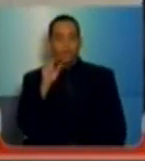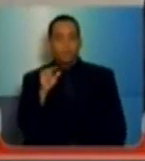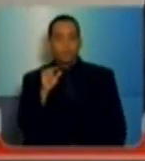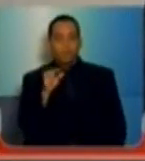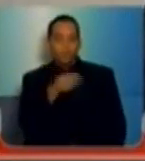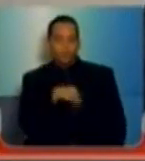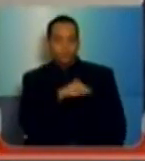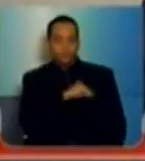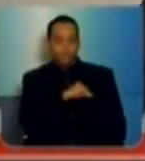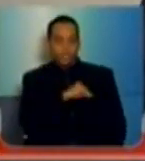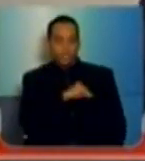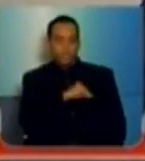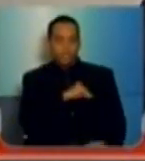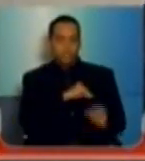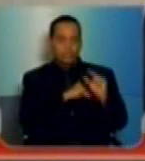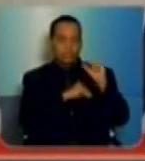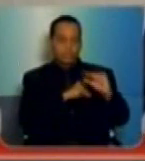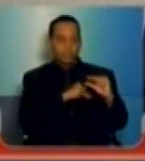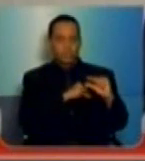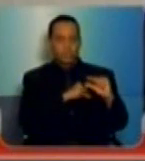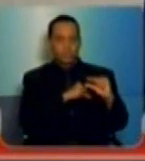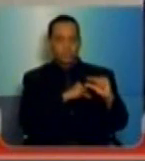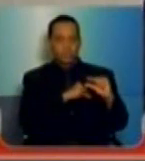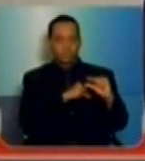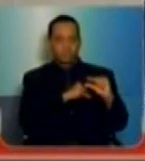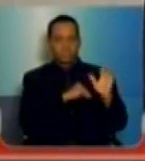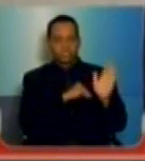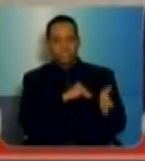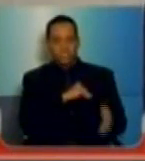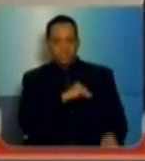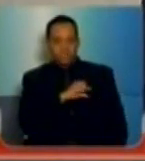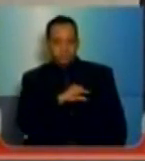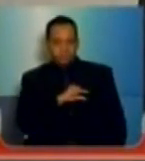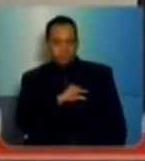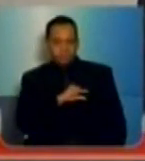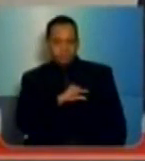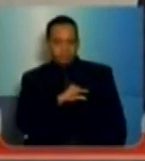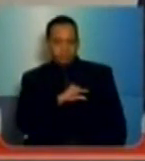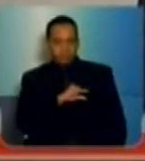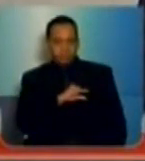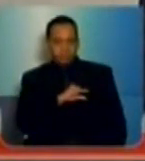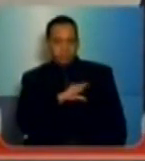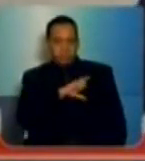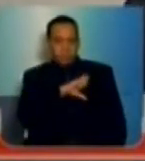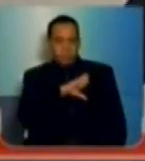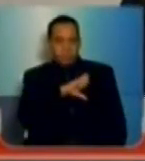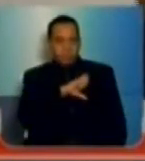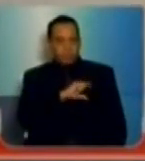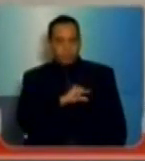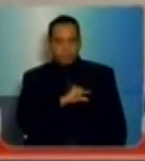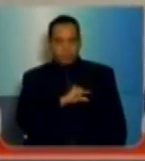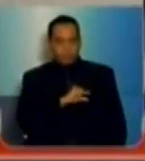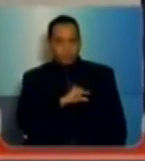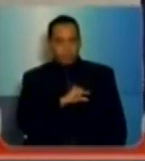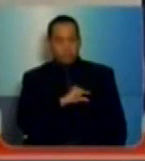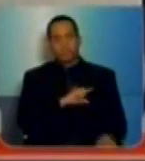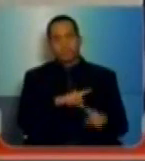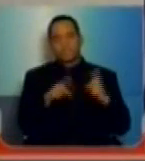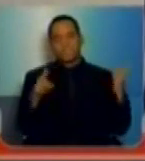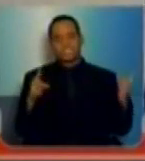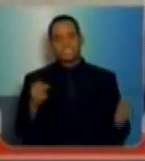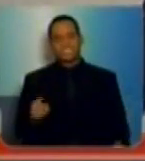péssimos salários, dos baixíssimos salários dos profissionais da educação. E, estranhamente,